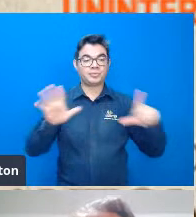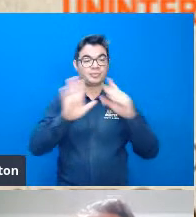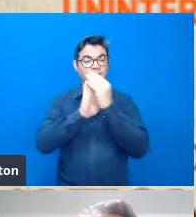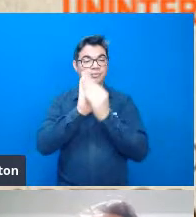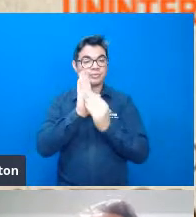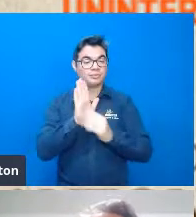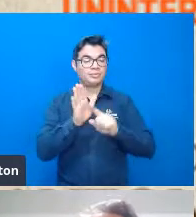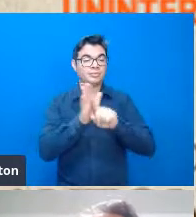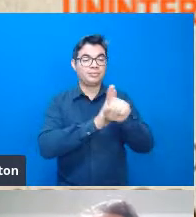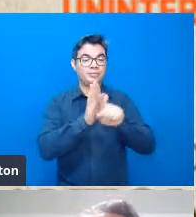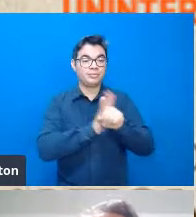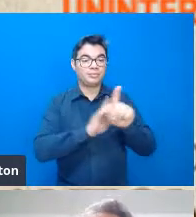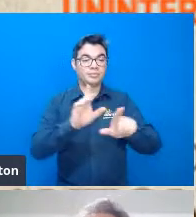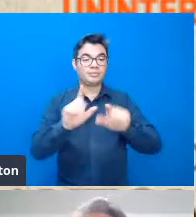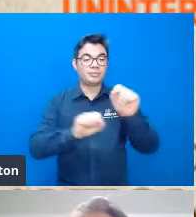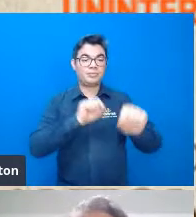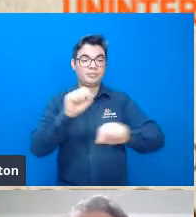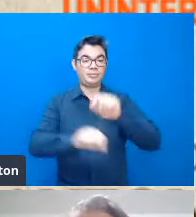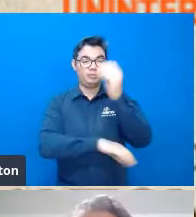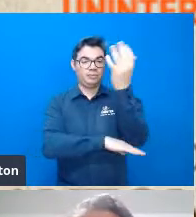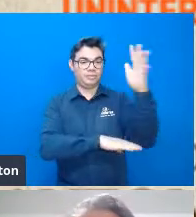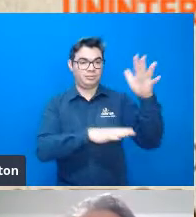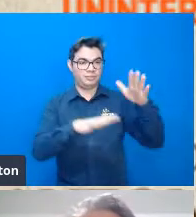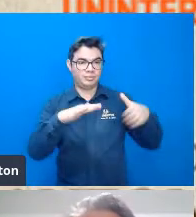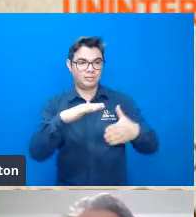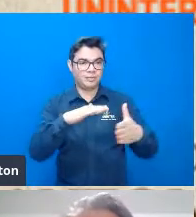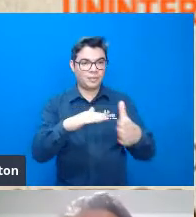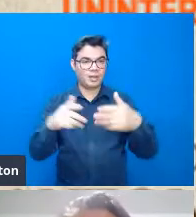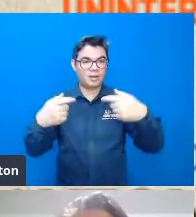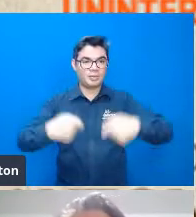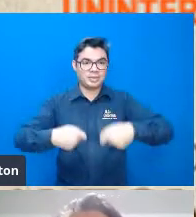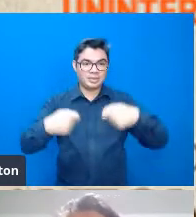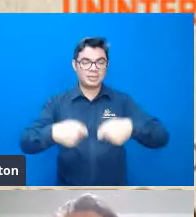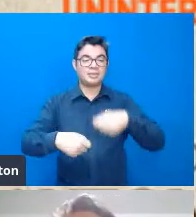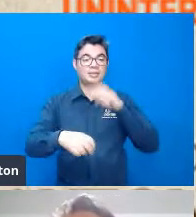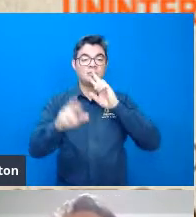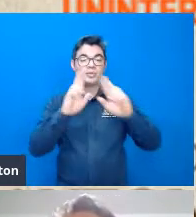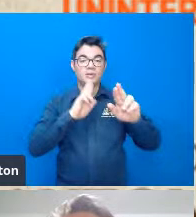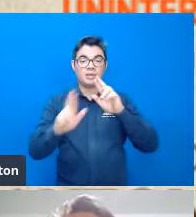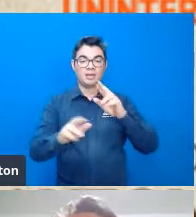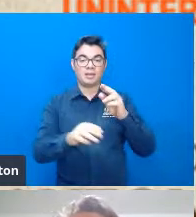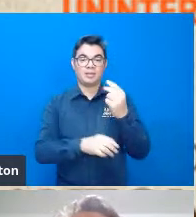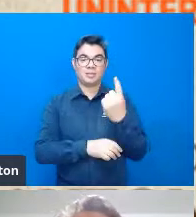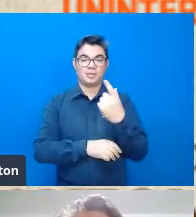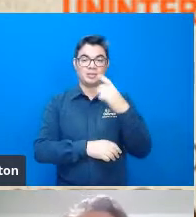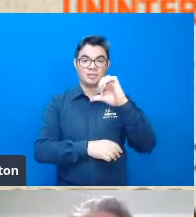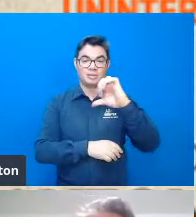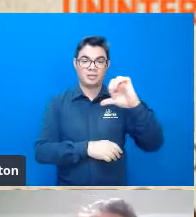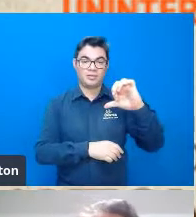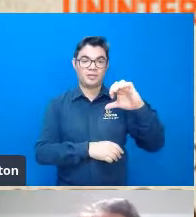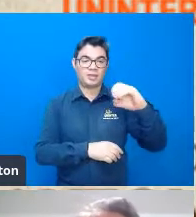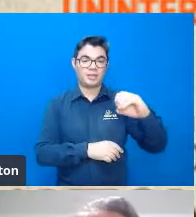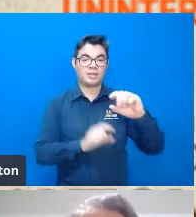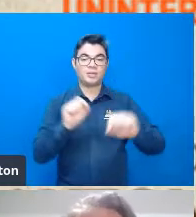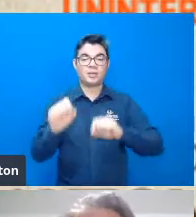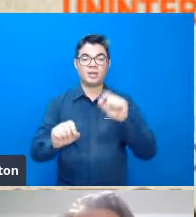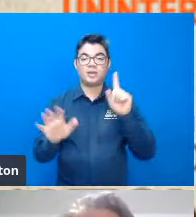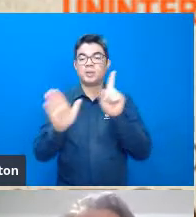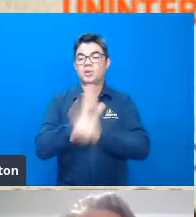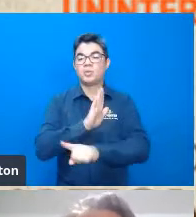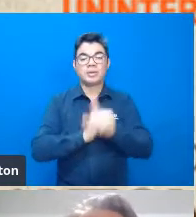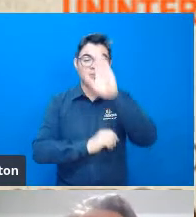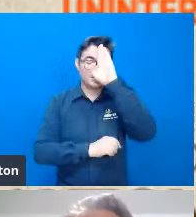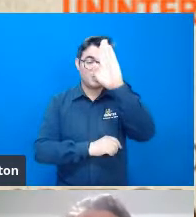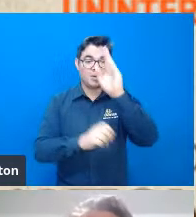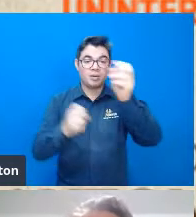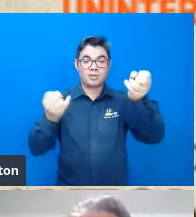perguntas que a ecologia deveria tentar responder na década de 90 e esse artigo eu trago aqui no próximo slide uma das perguntas principais